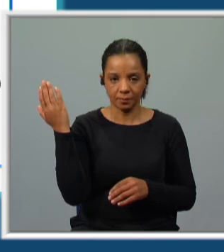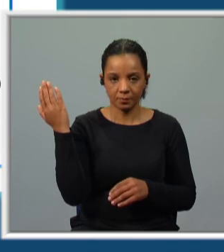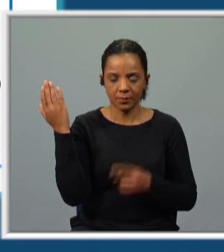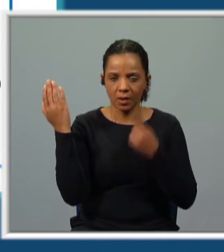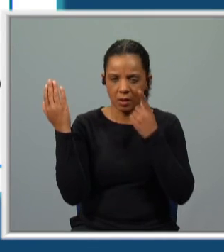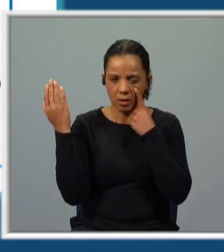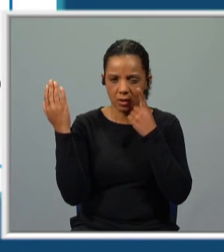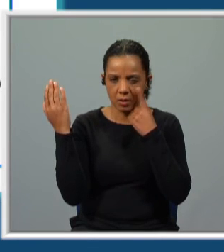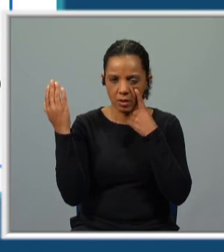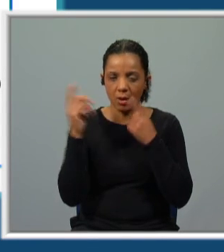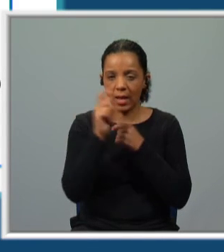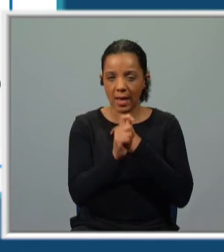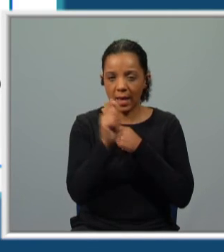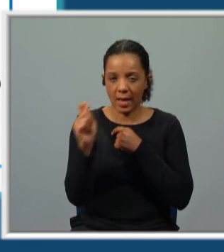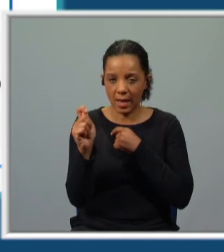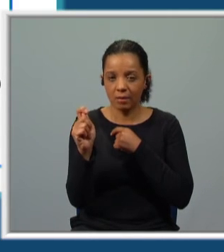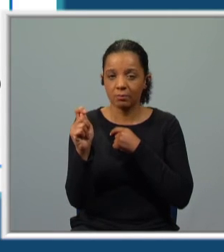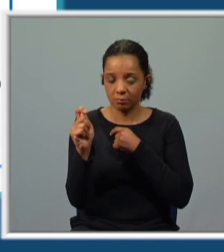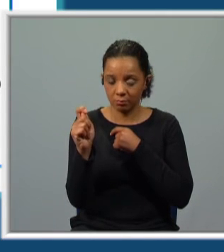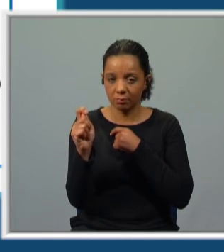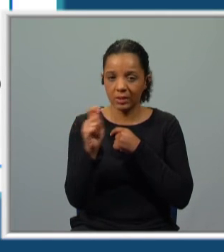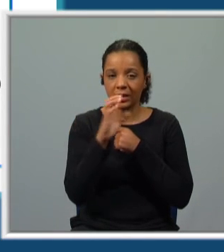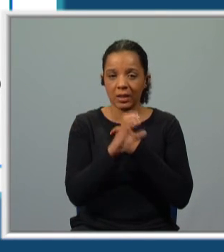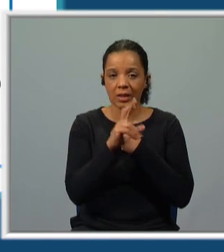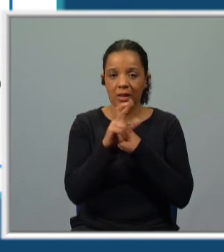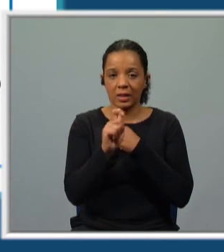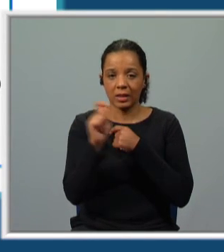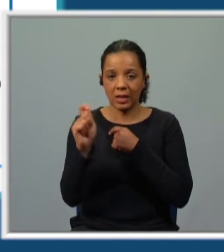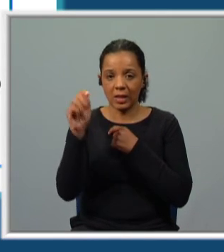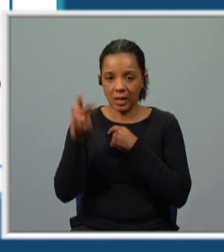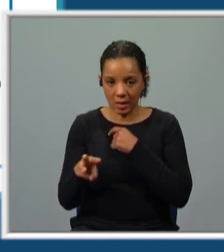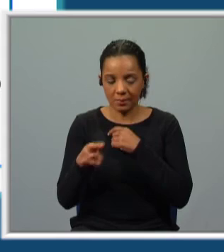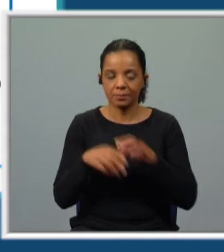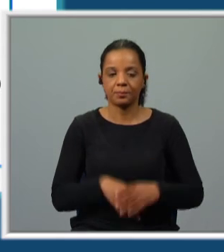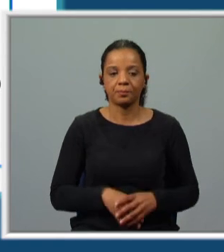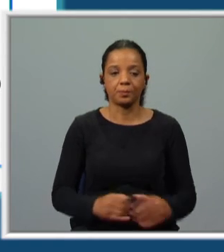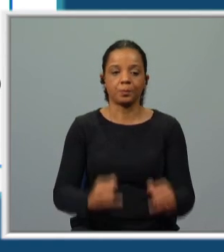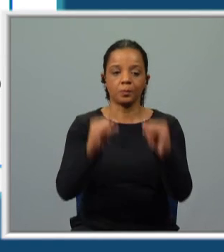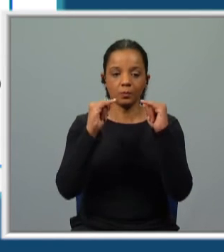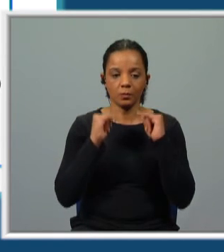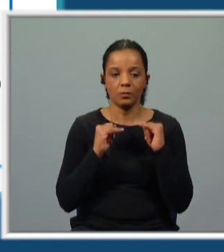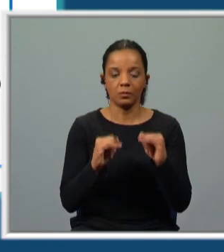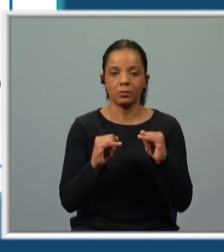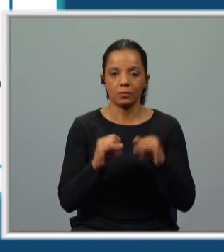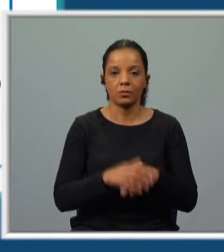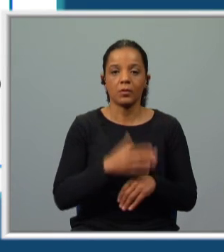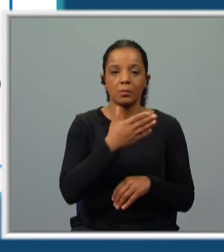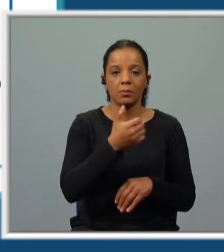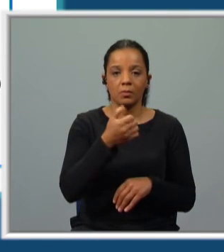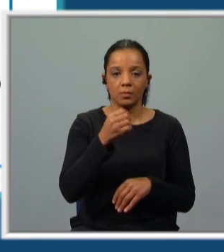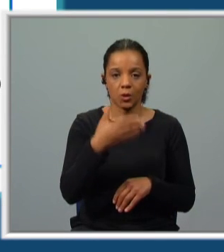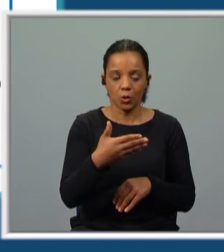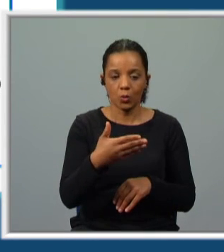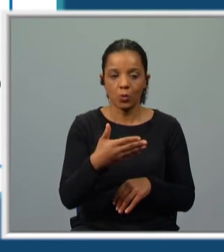Atenção, dois ezinhos. Pois é. Crêem no Adamastor. Em 1501, ainda